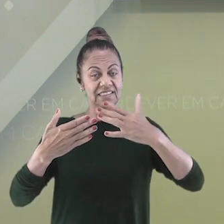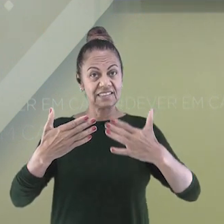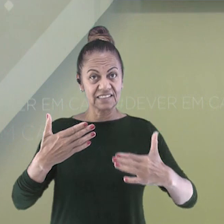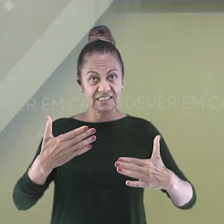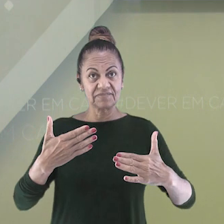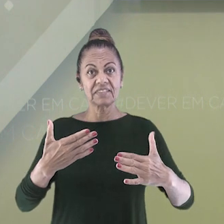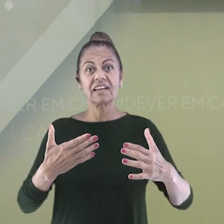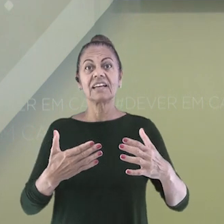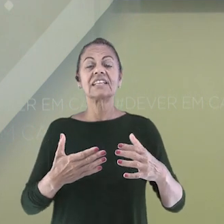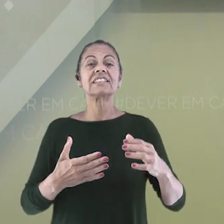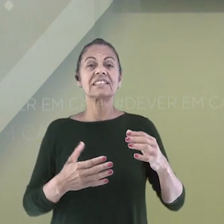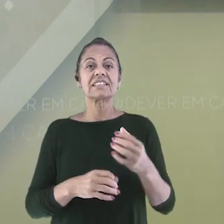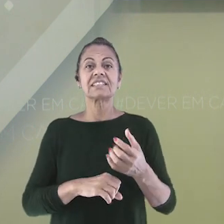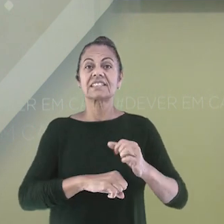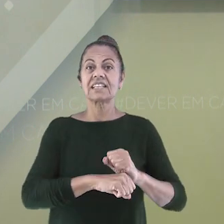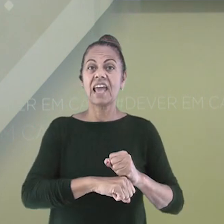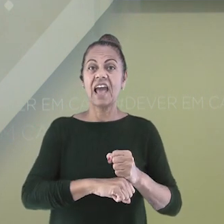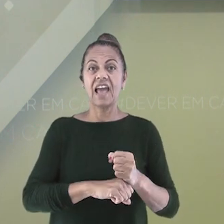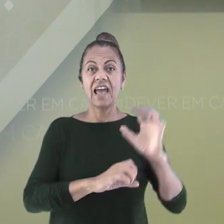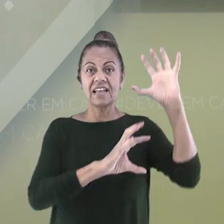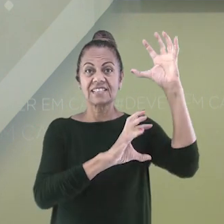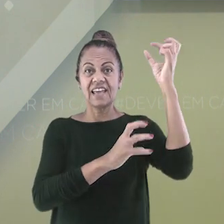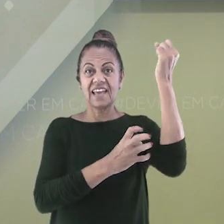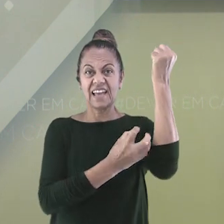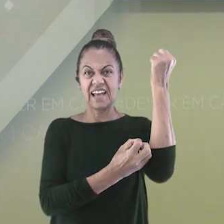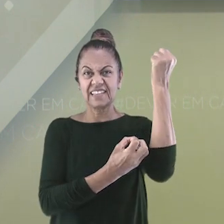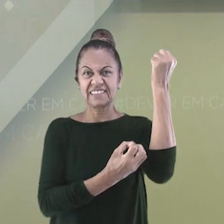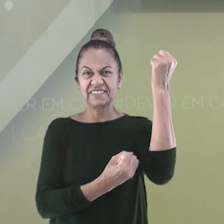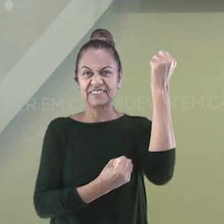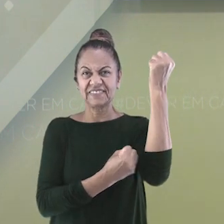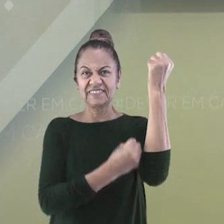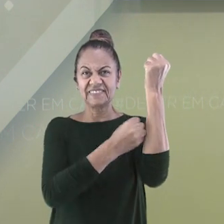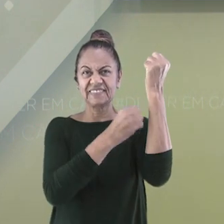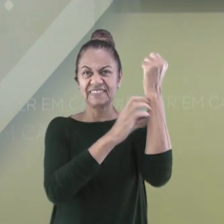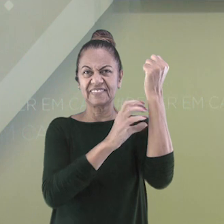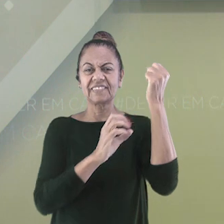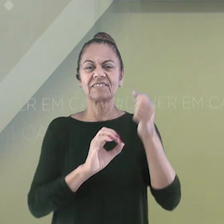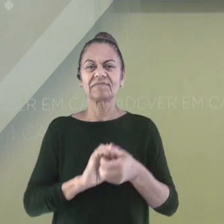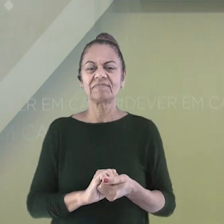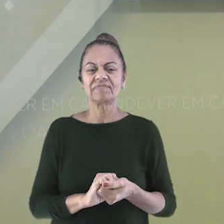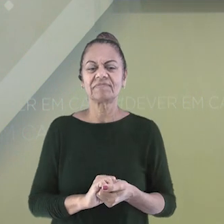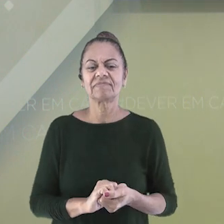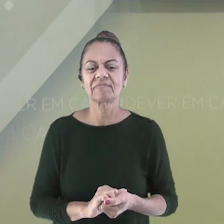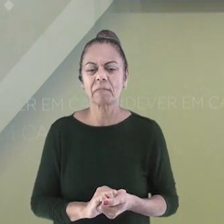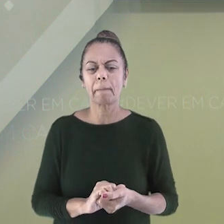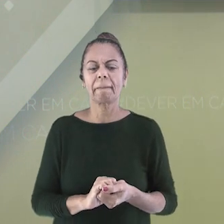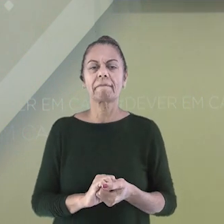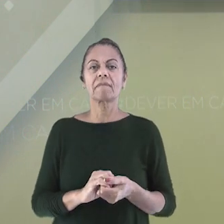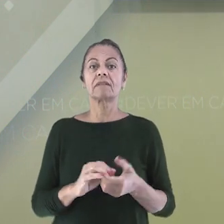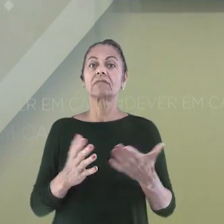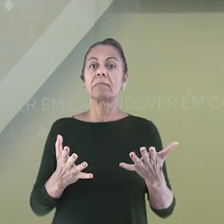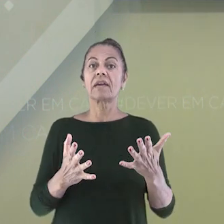conjuntos de vida vegetal e animal. As atividades econômicas destacam-se o turismo